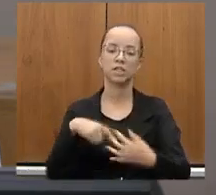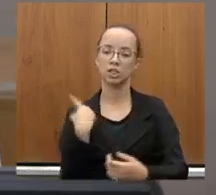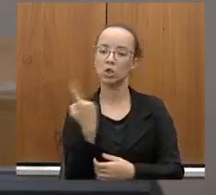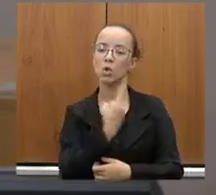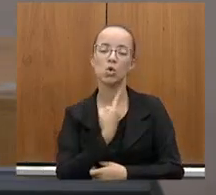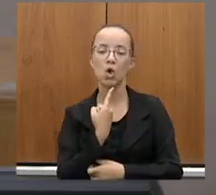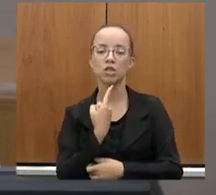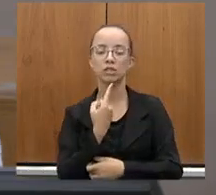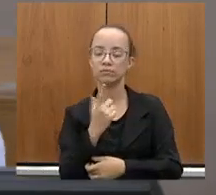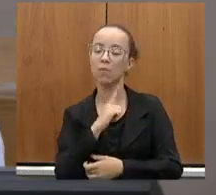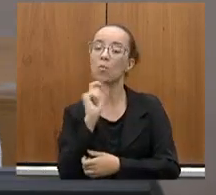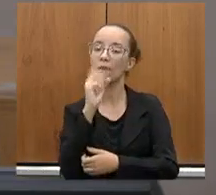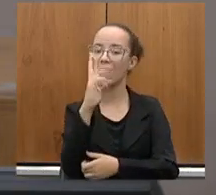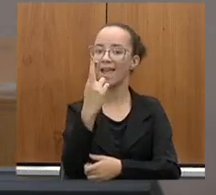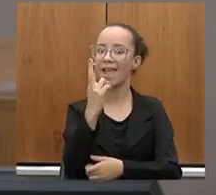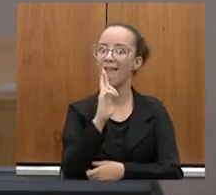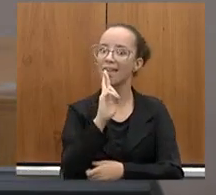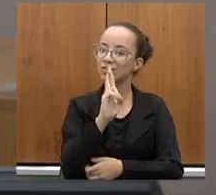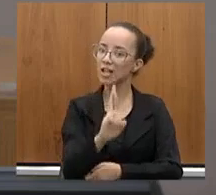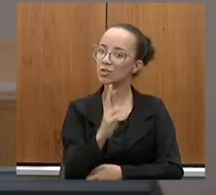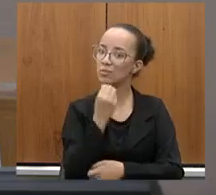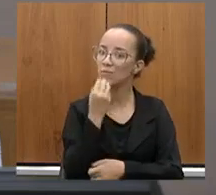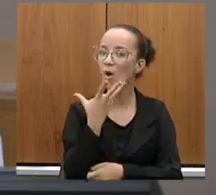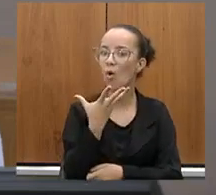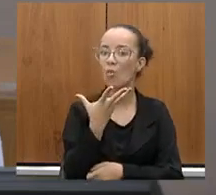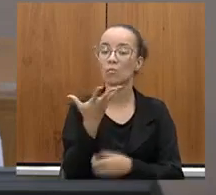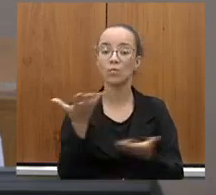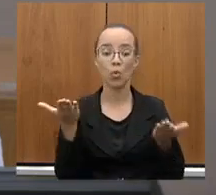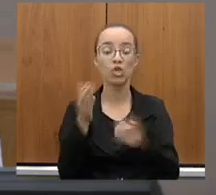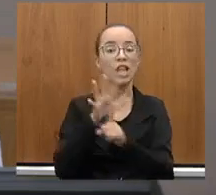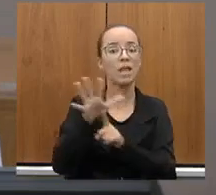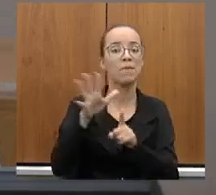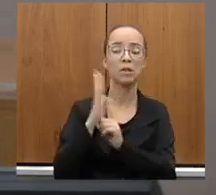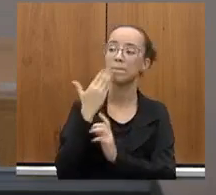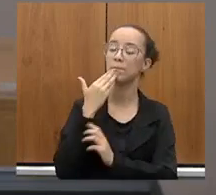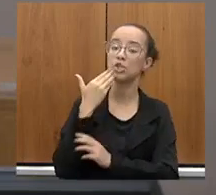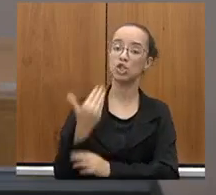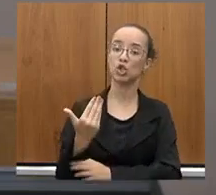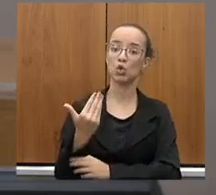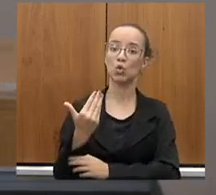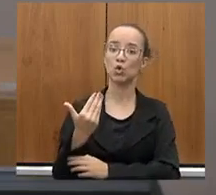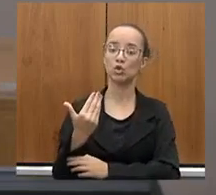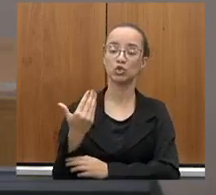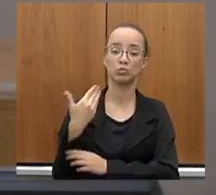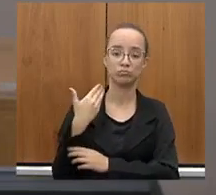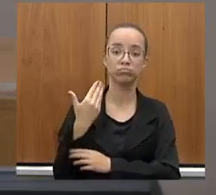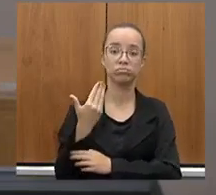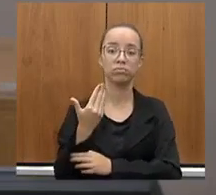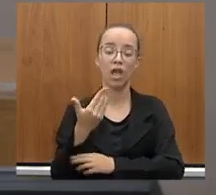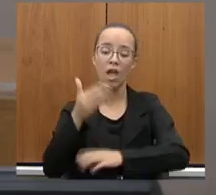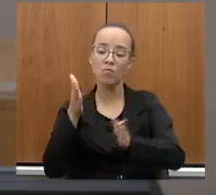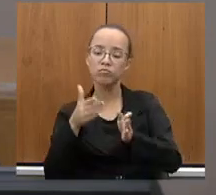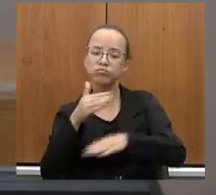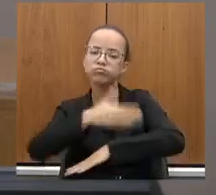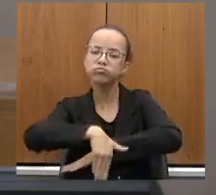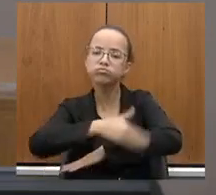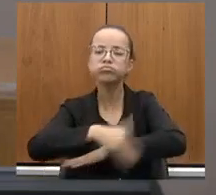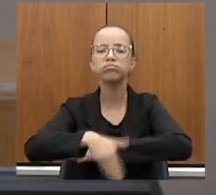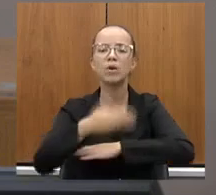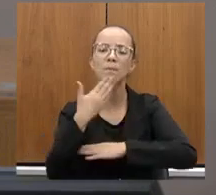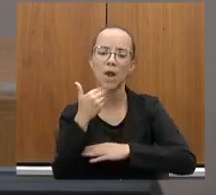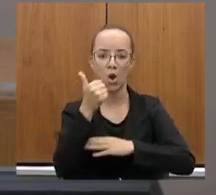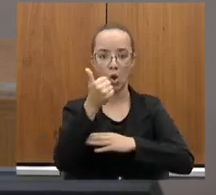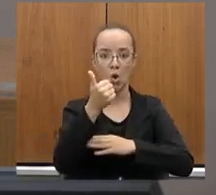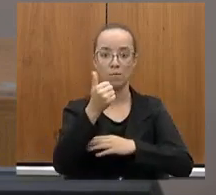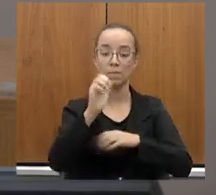resultados. Não à toa houve uma avalanche de pedidos de autorizações ferroviárias, e o